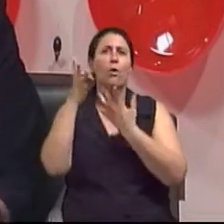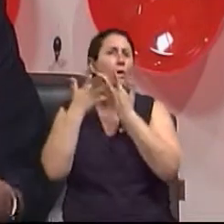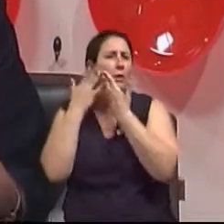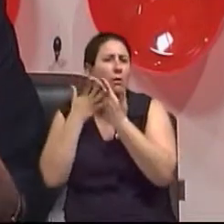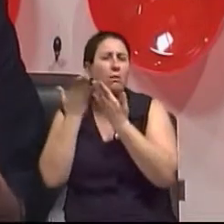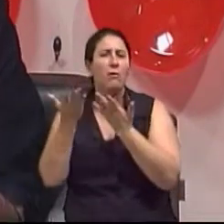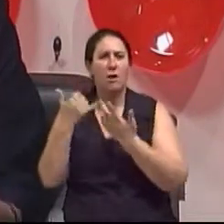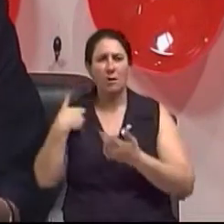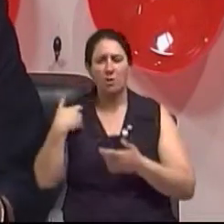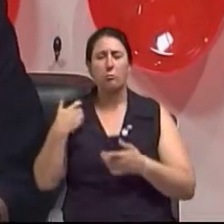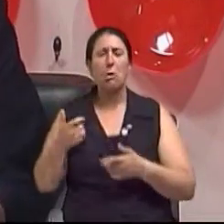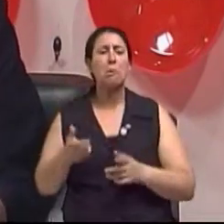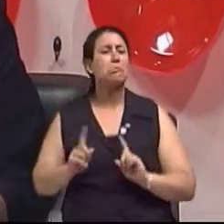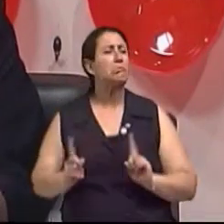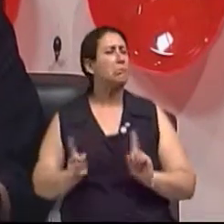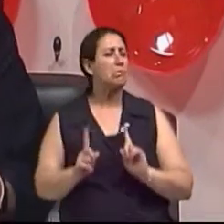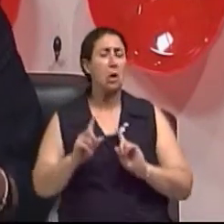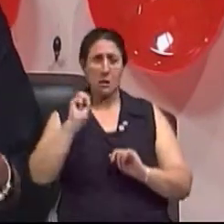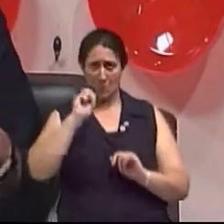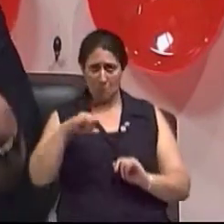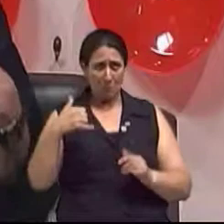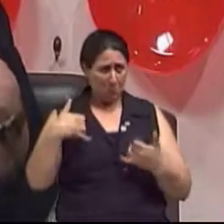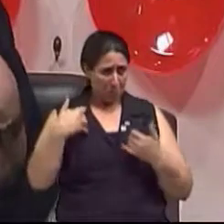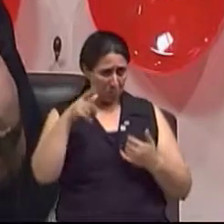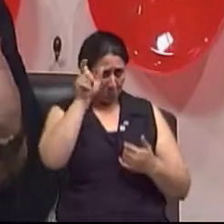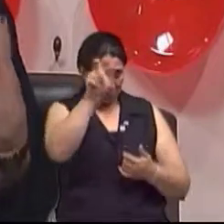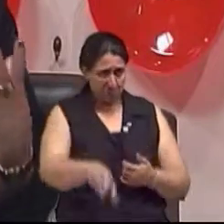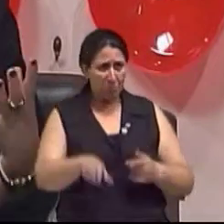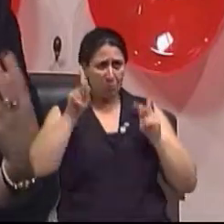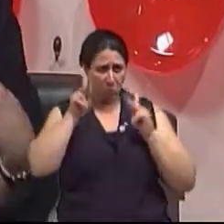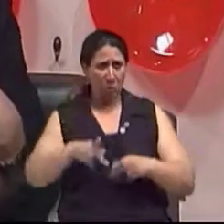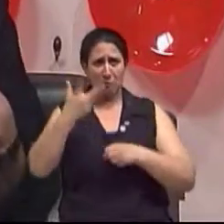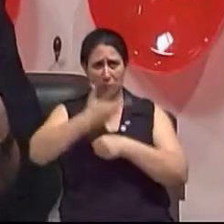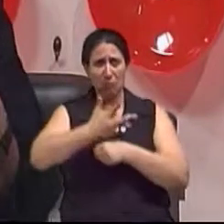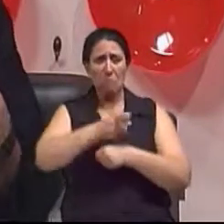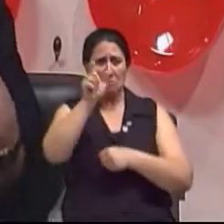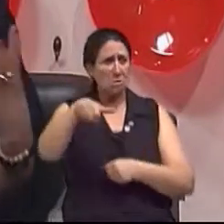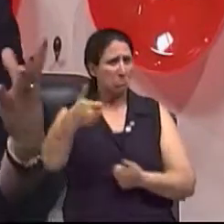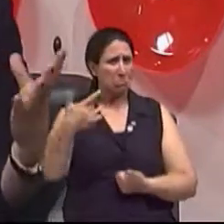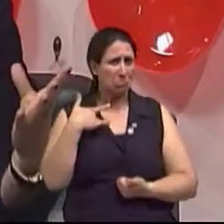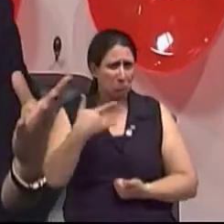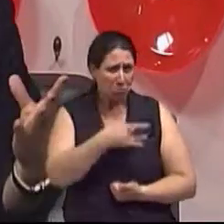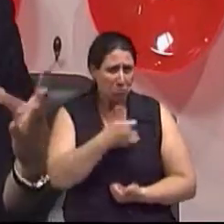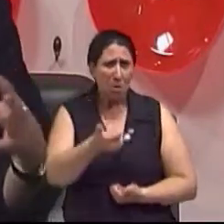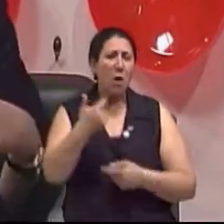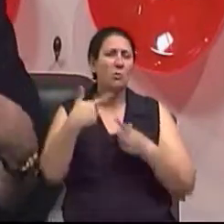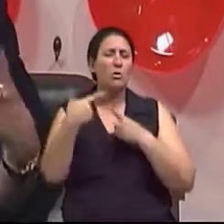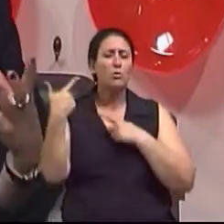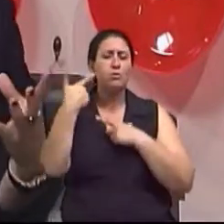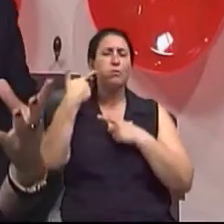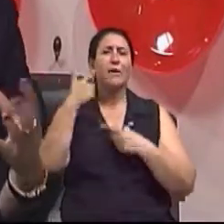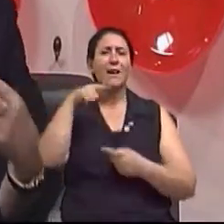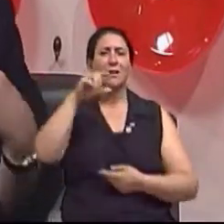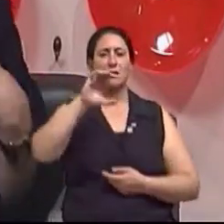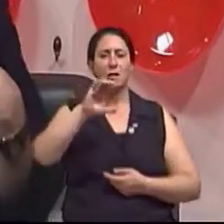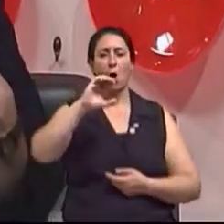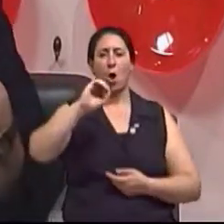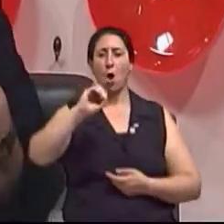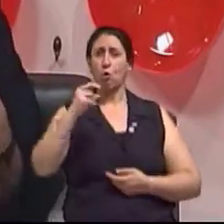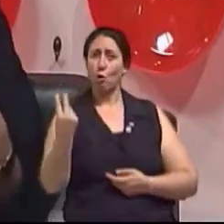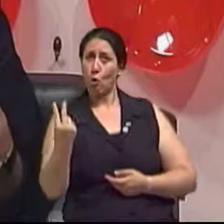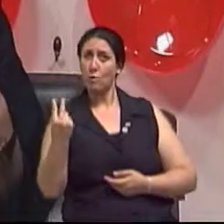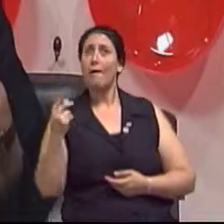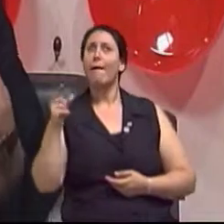essa pessoa é sadia, não é? Se não tem, por exemplo, para se submeter a laser, um laser de CO2, que é um laser mais agressivo,